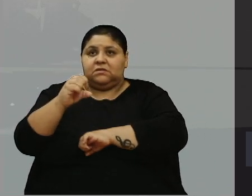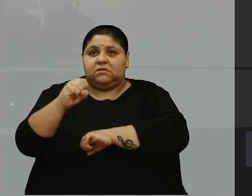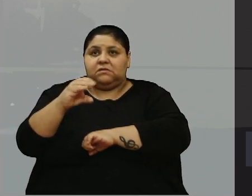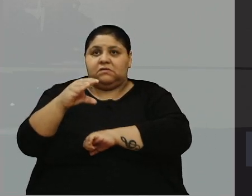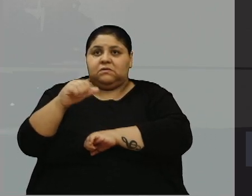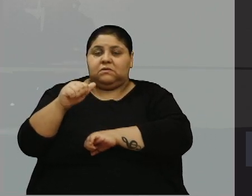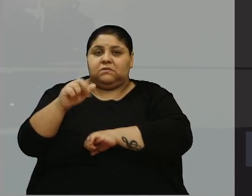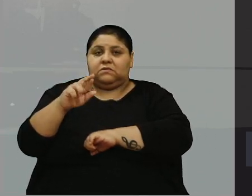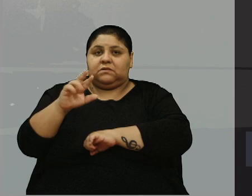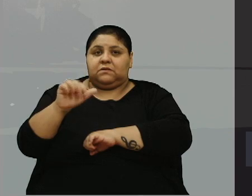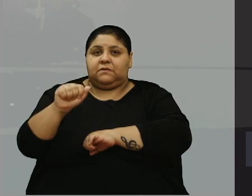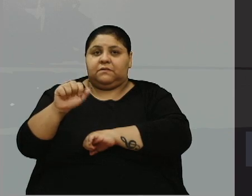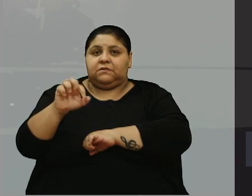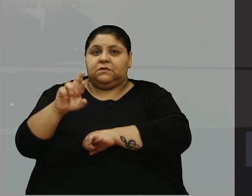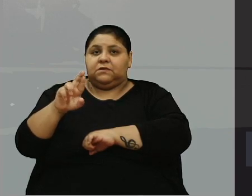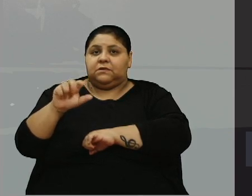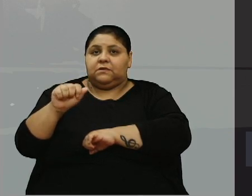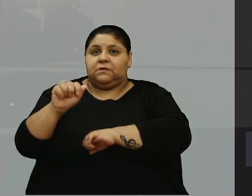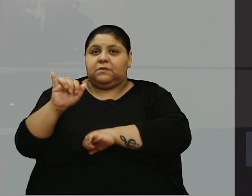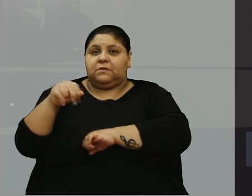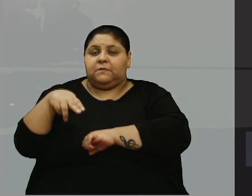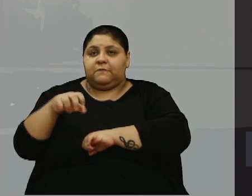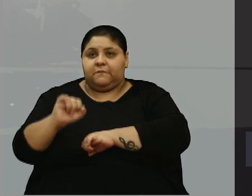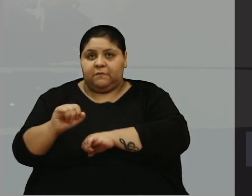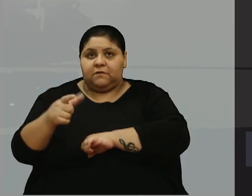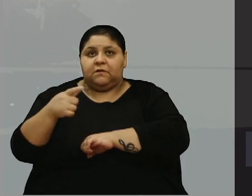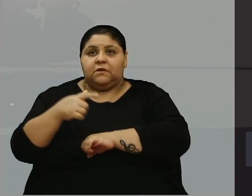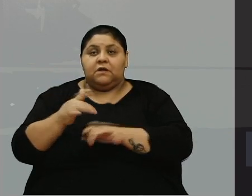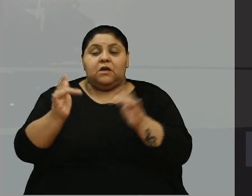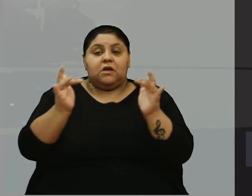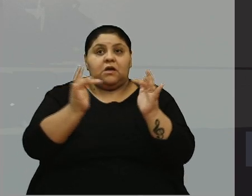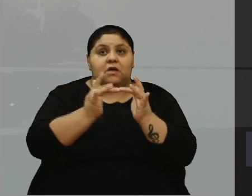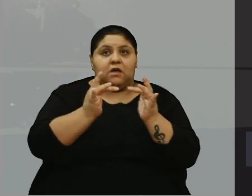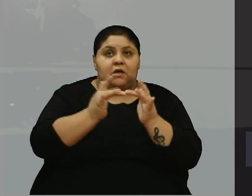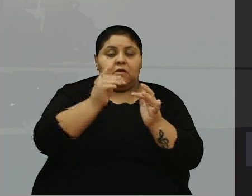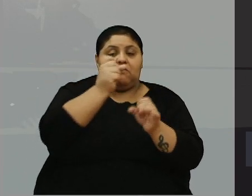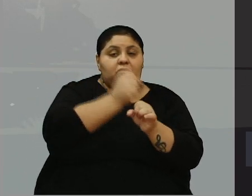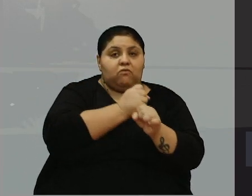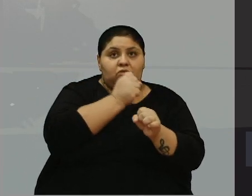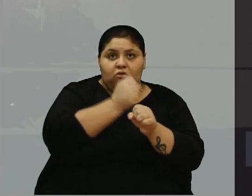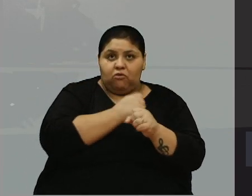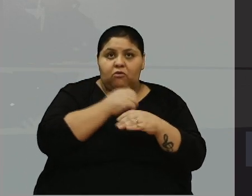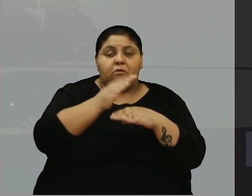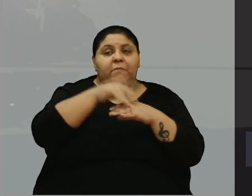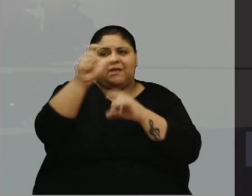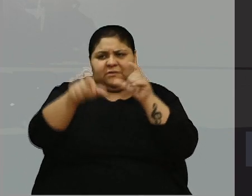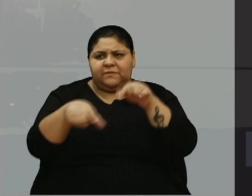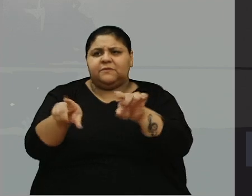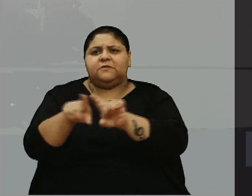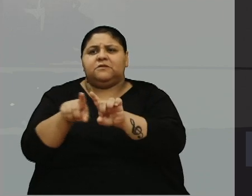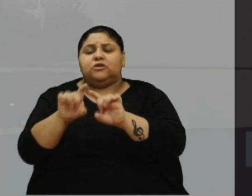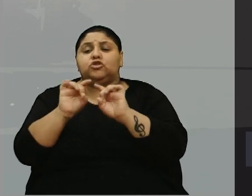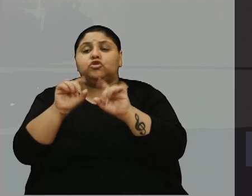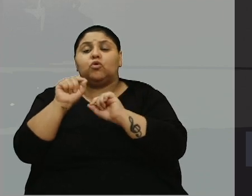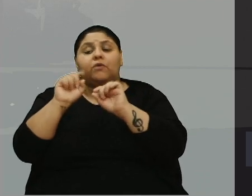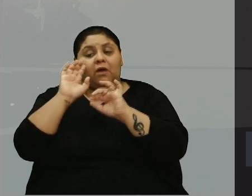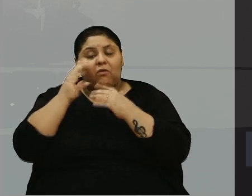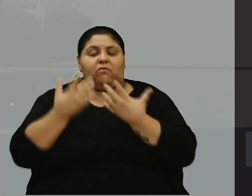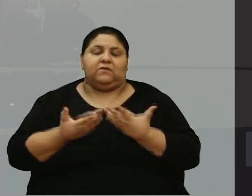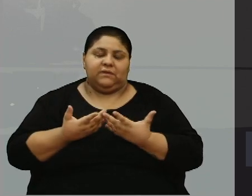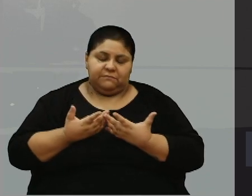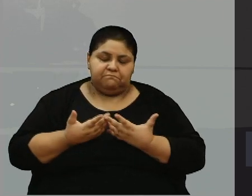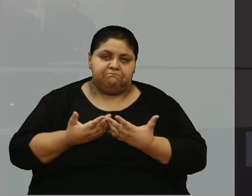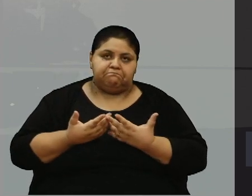Vocês vejam a solução disso. Eu entrei em contato com as obras e mais gente fez isso. Só que acontece o seguinte,